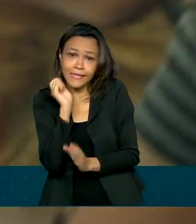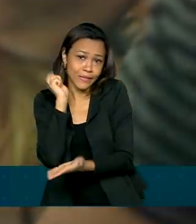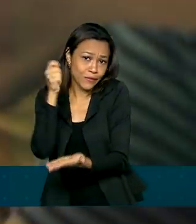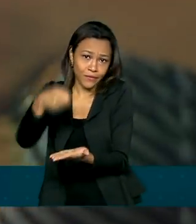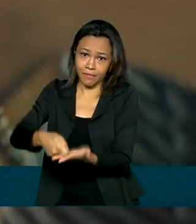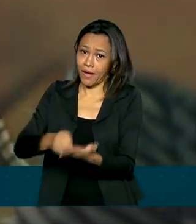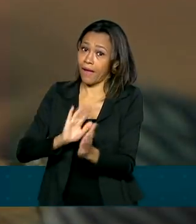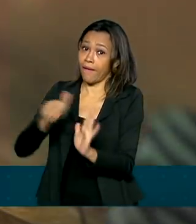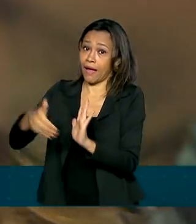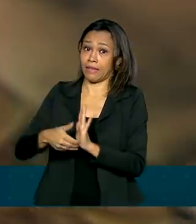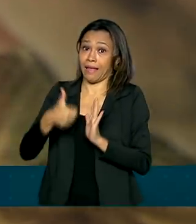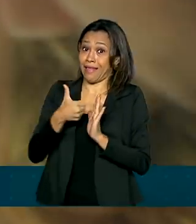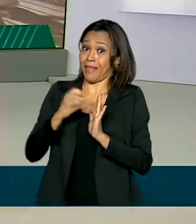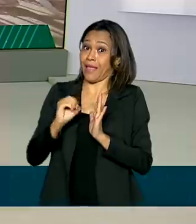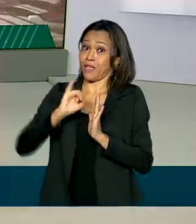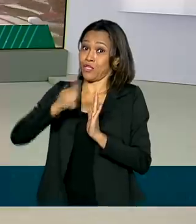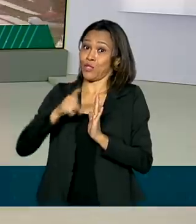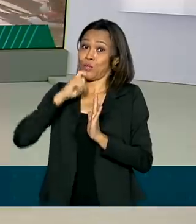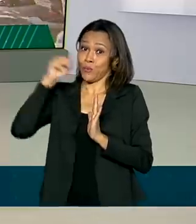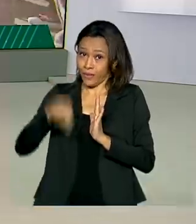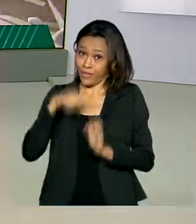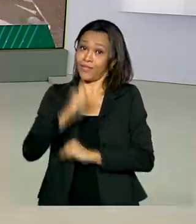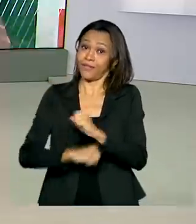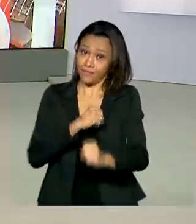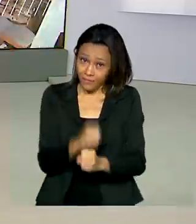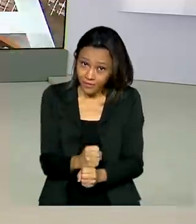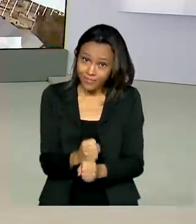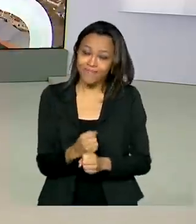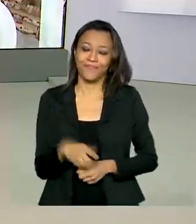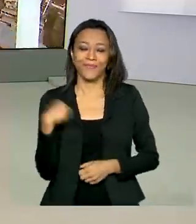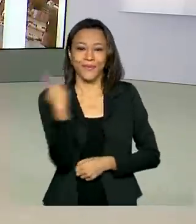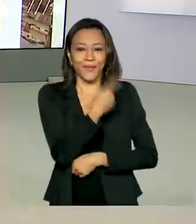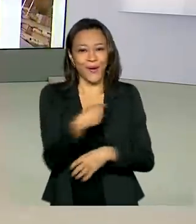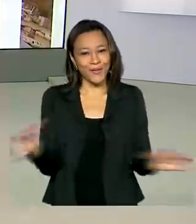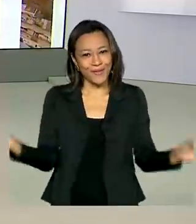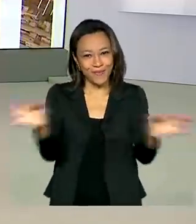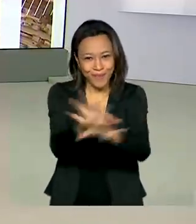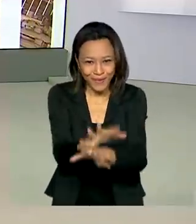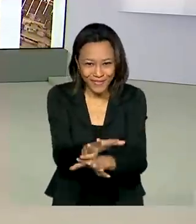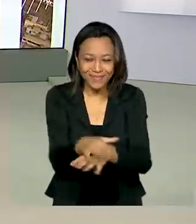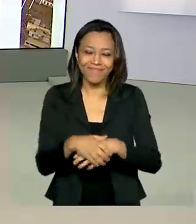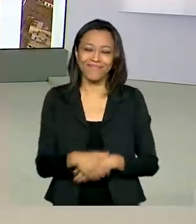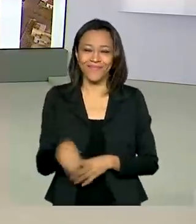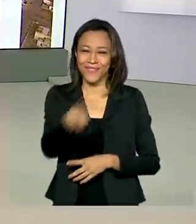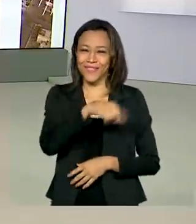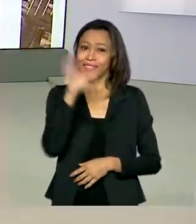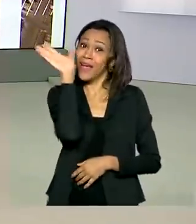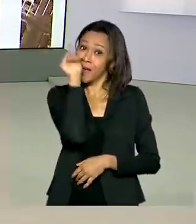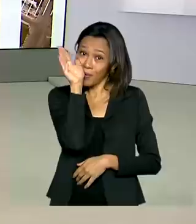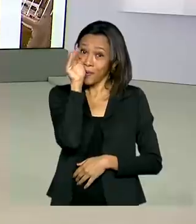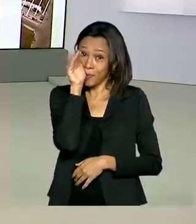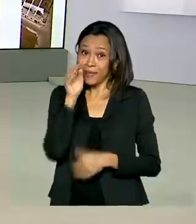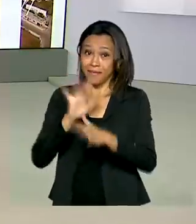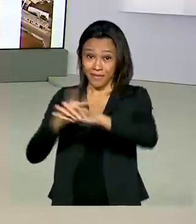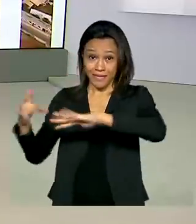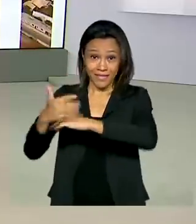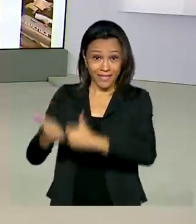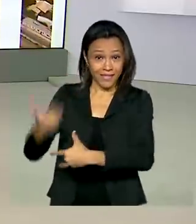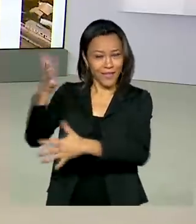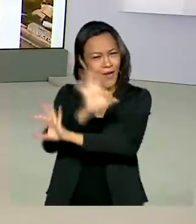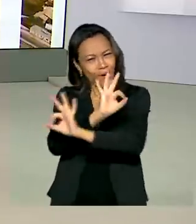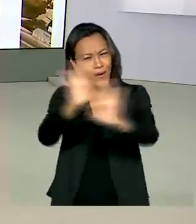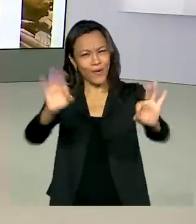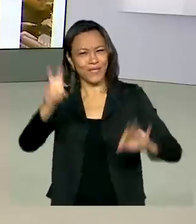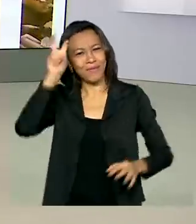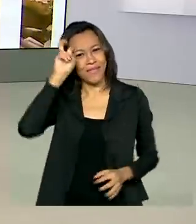10 de julho deste ano. O Brasil em Dia termina aqui. Nos acompanhe também pelas redes sociais. Uma ótima